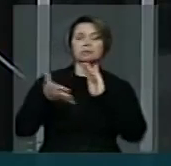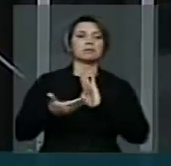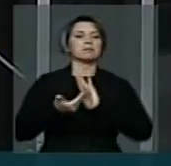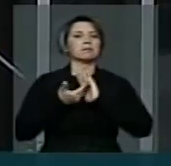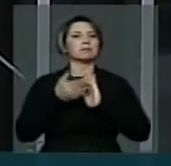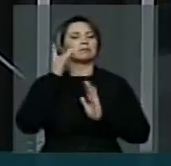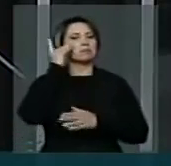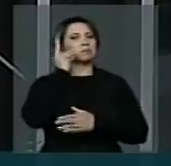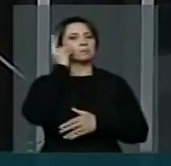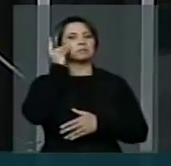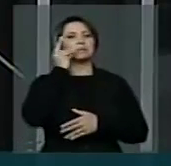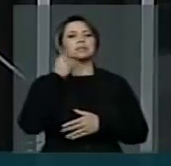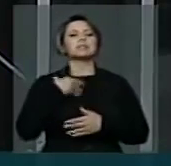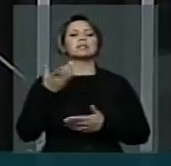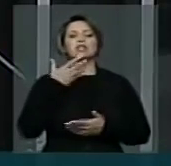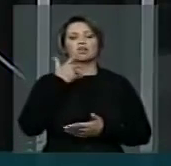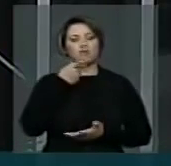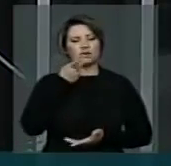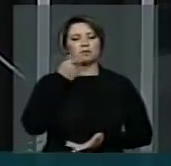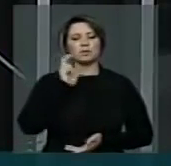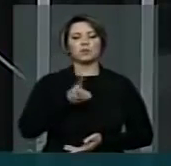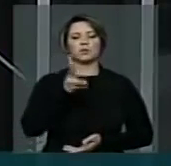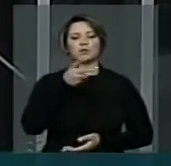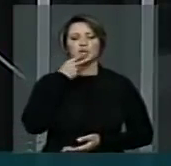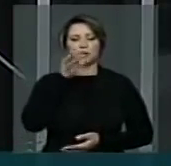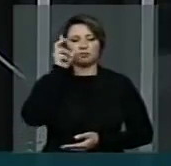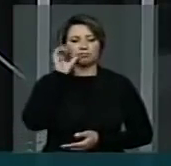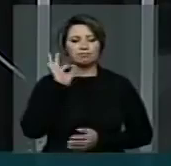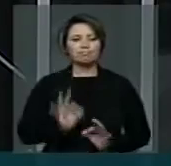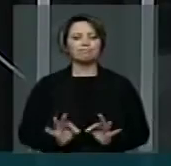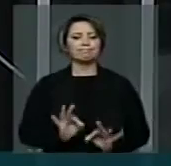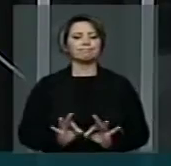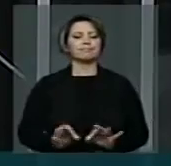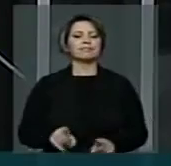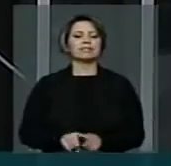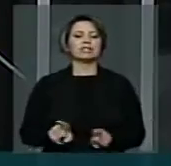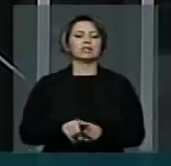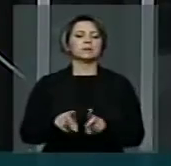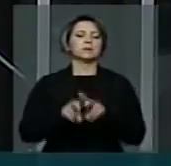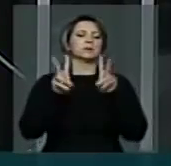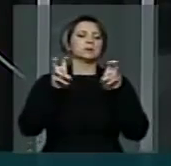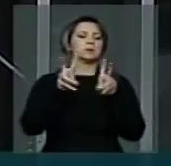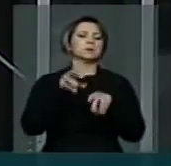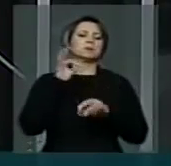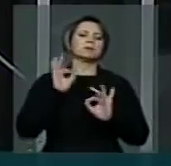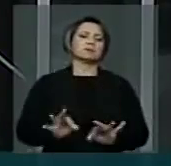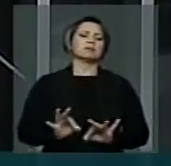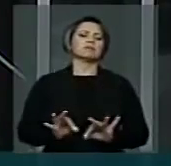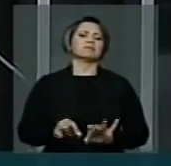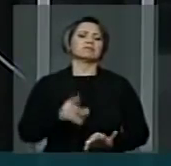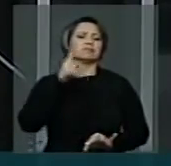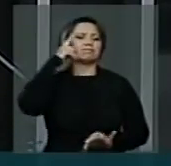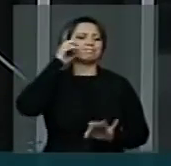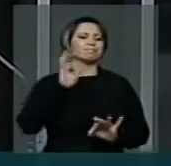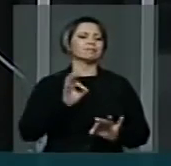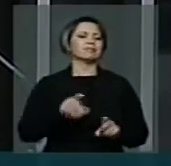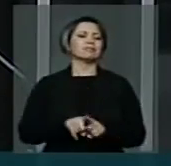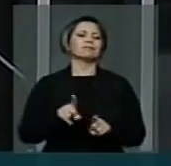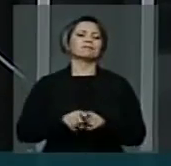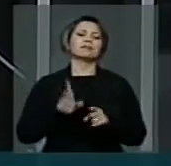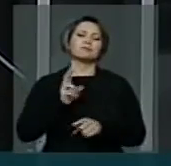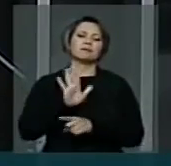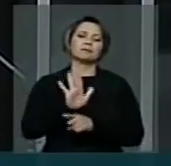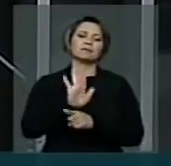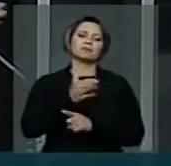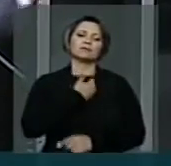venho para robustecer e ratificar esta tese, que, na verdade, se coaduna com a política de